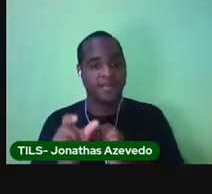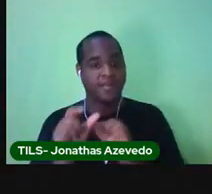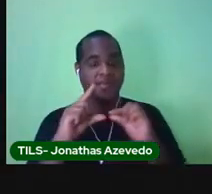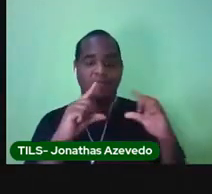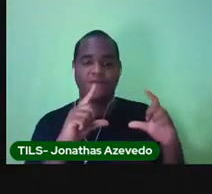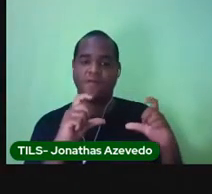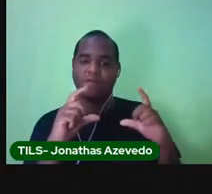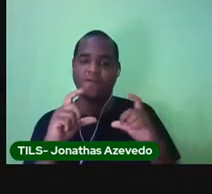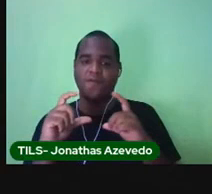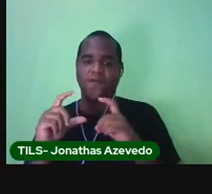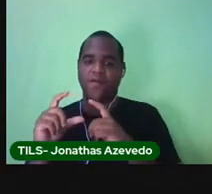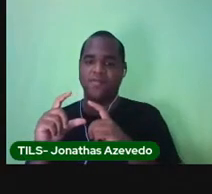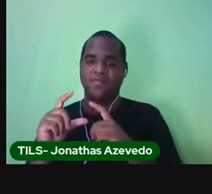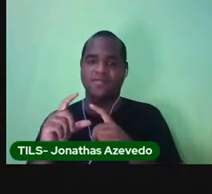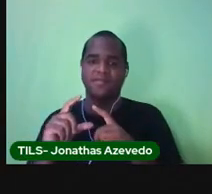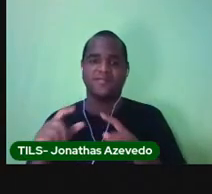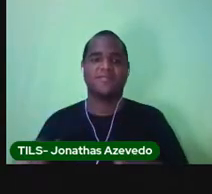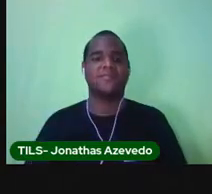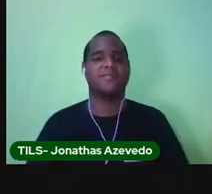foto dessa?